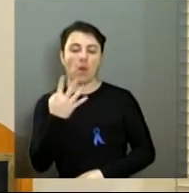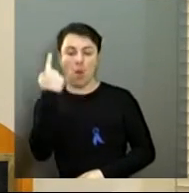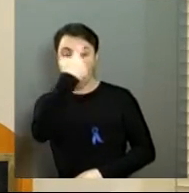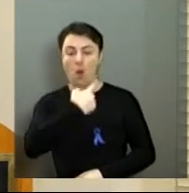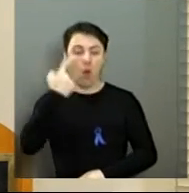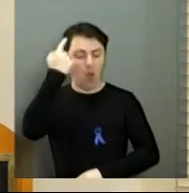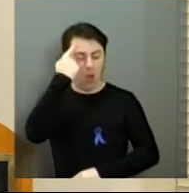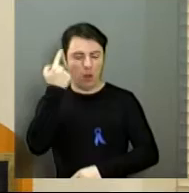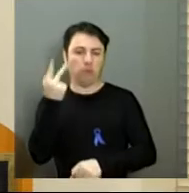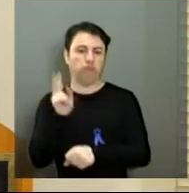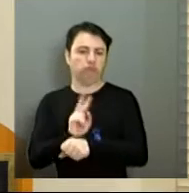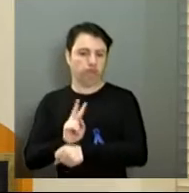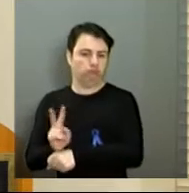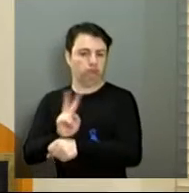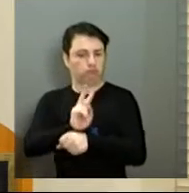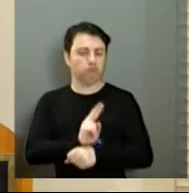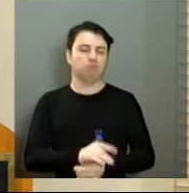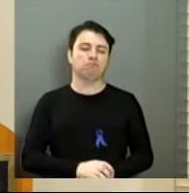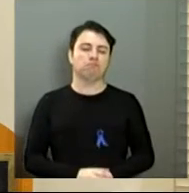segurança dos munícipes araraquarenses.